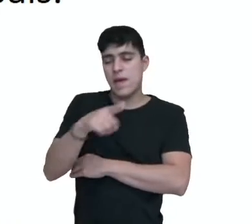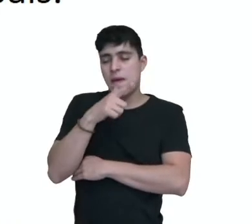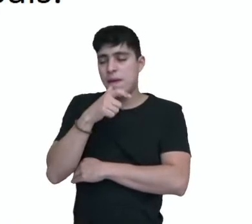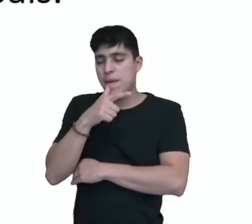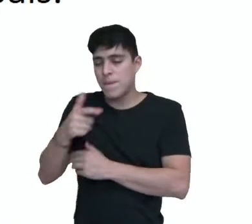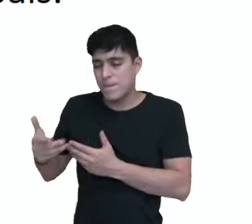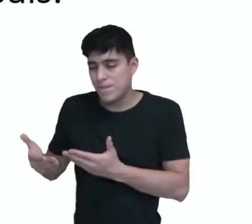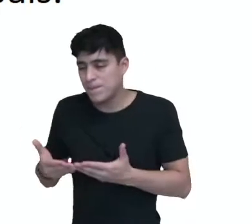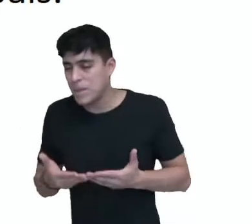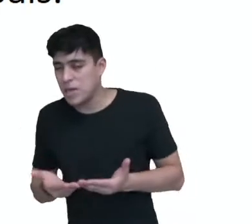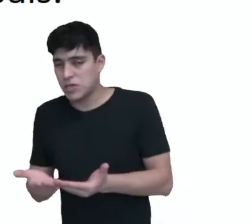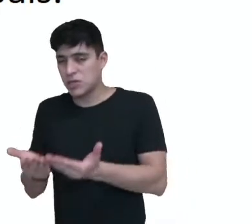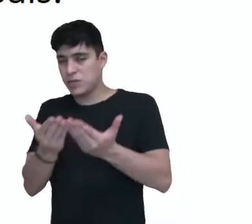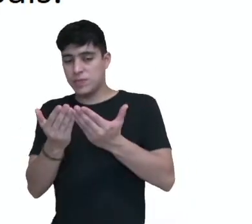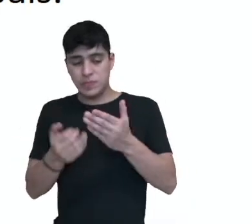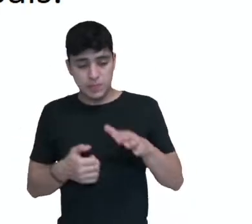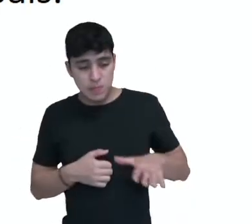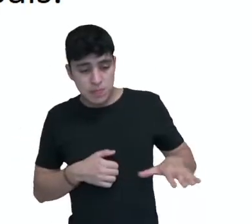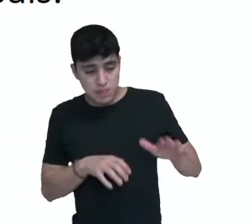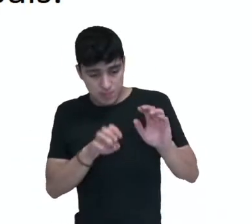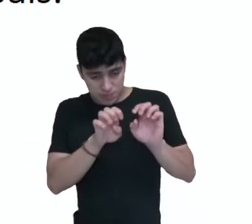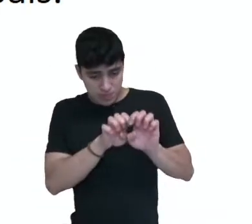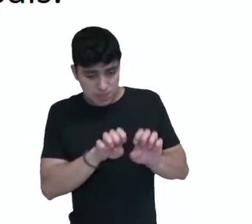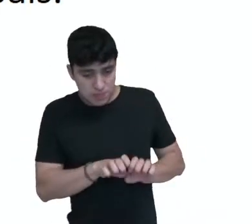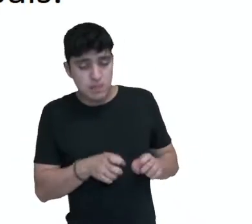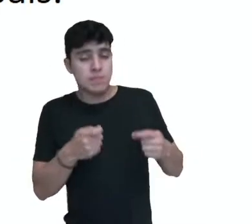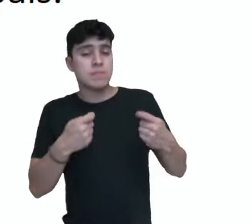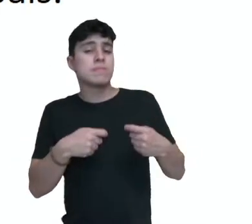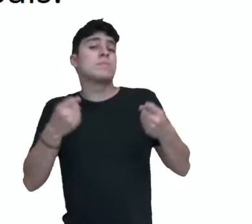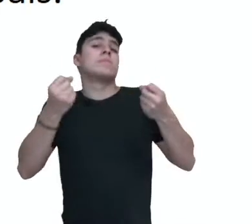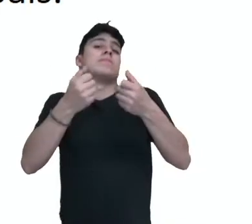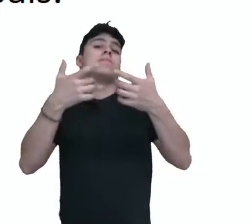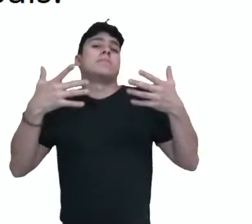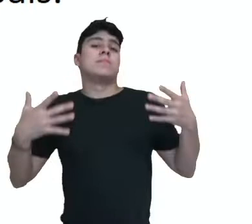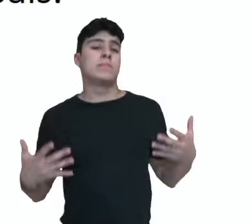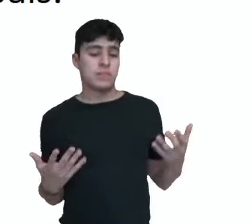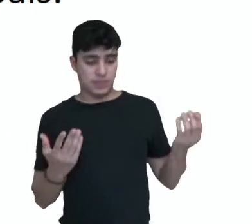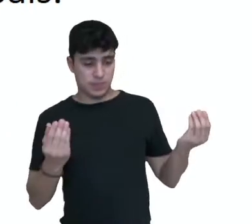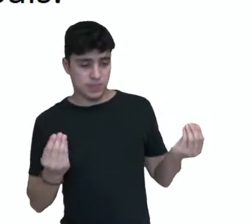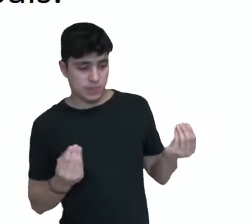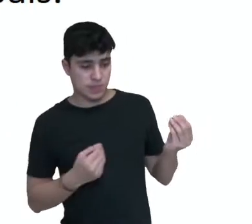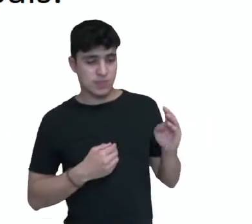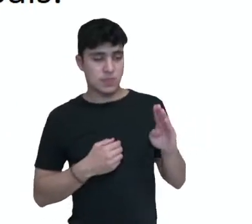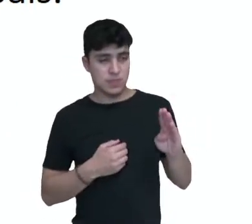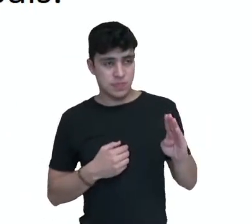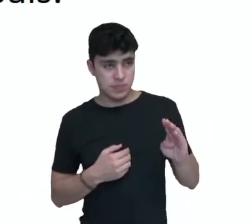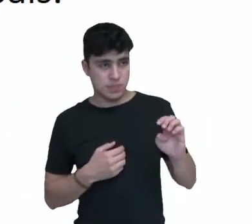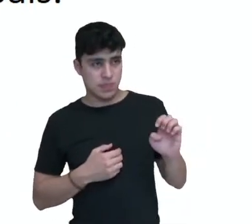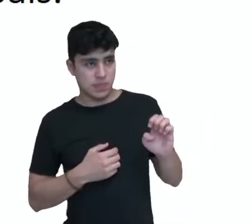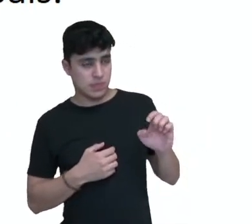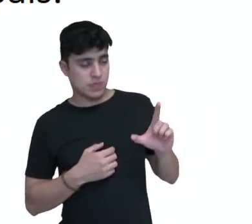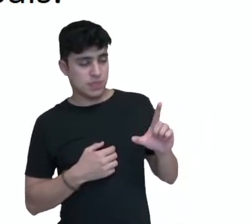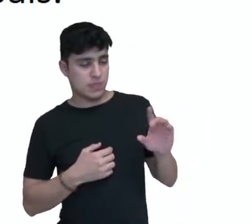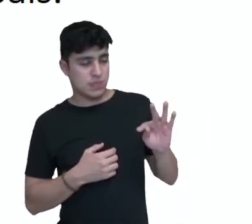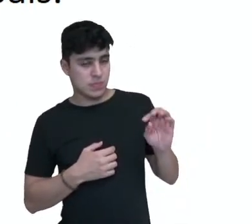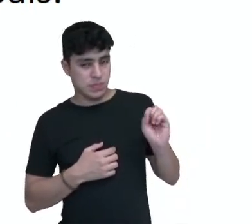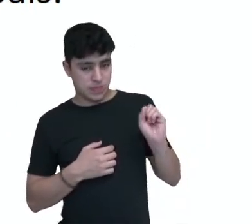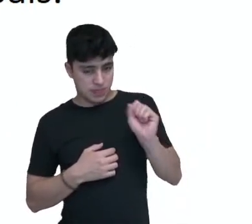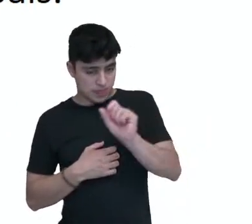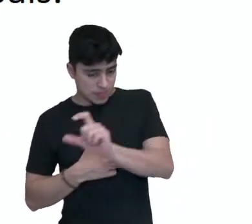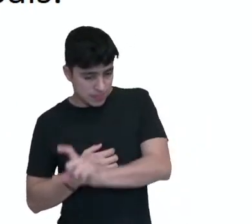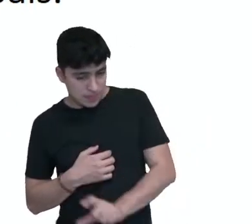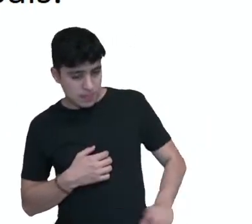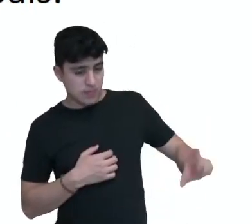dessa estruturação, não podemos deixar de citar da organização nos belts e esses belts são literalmente